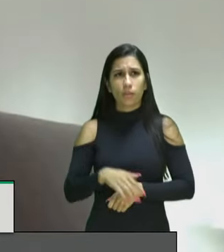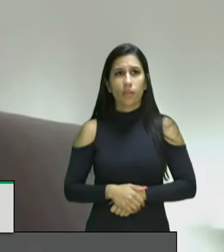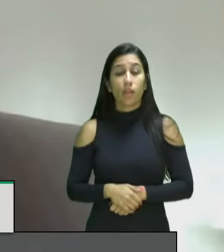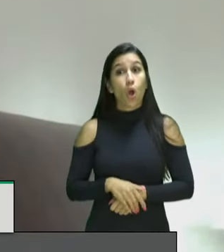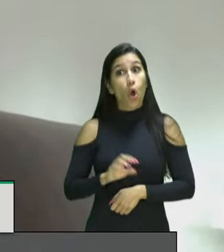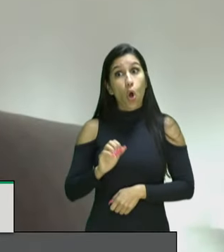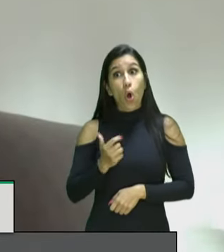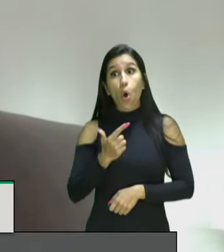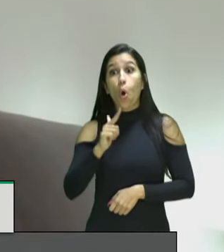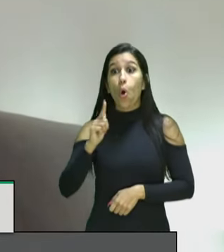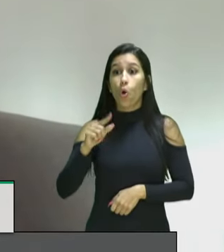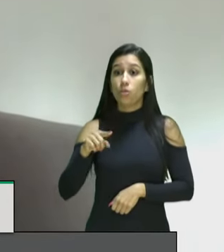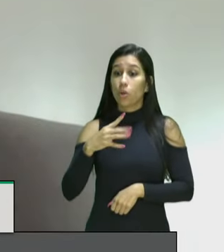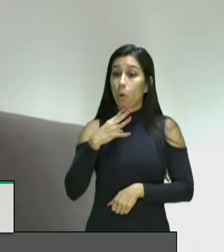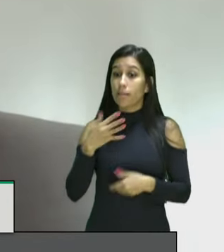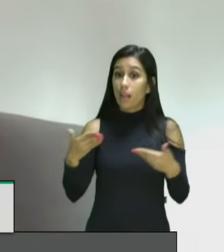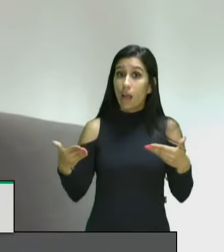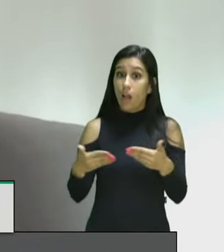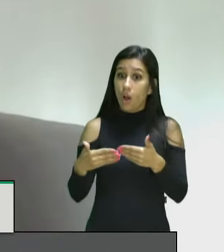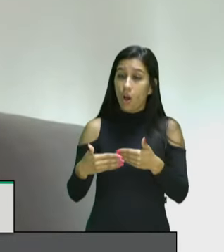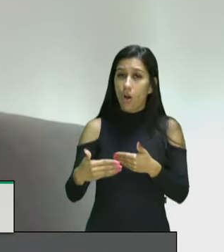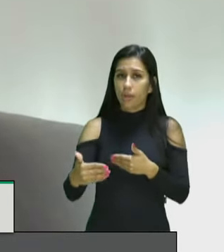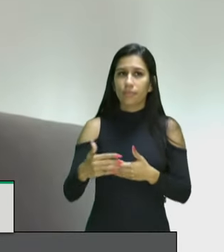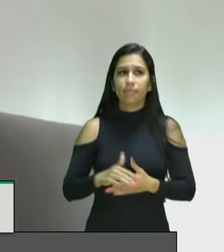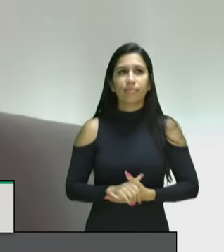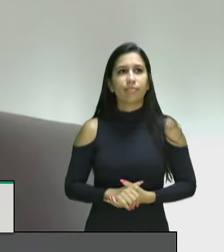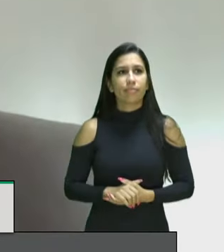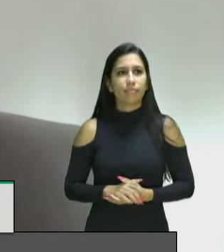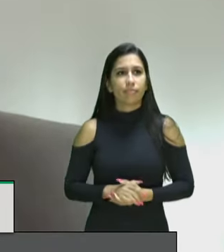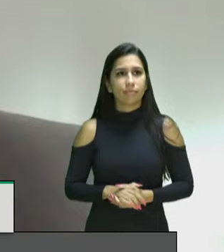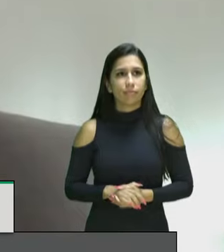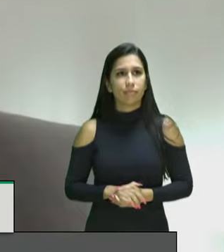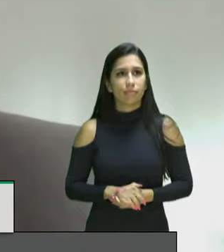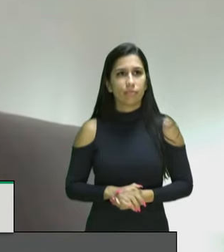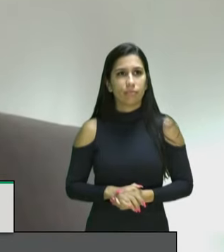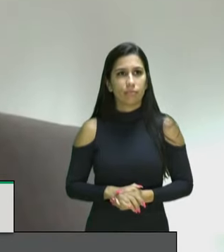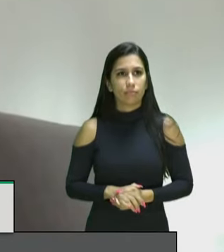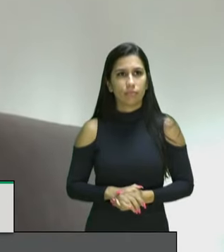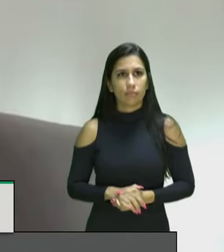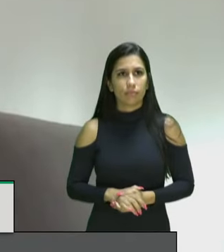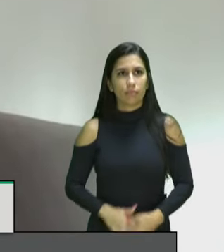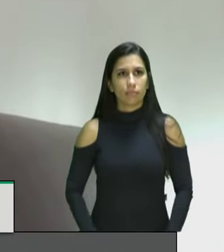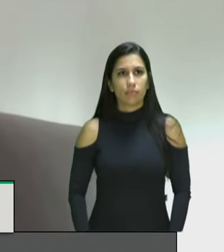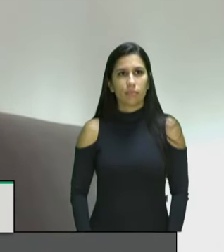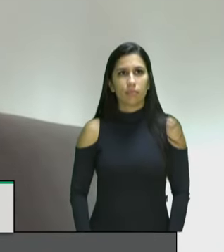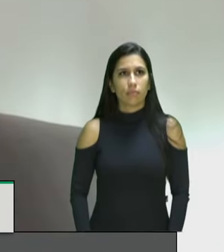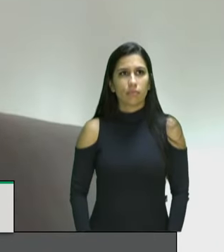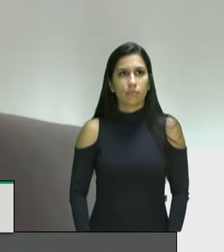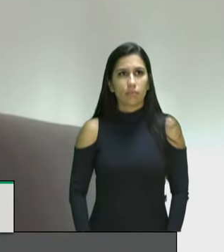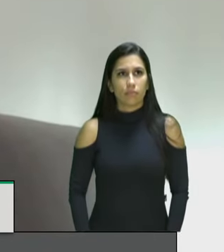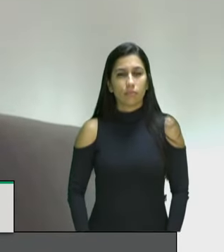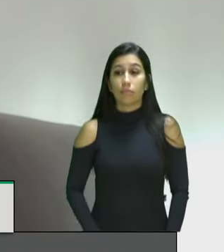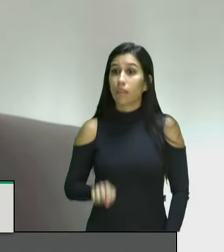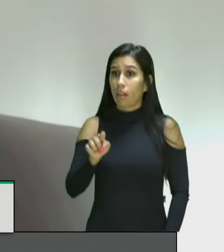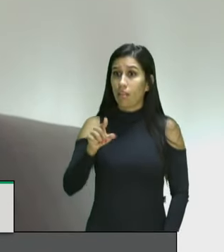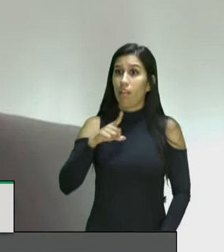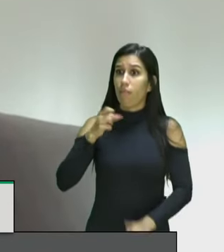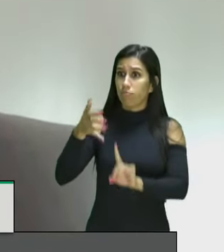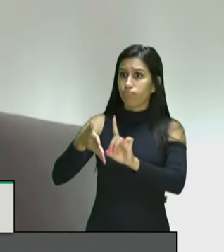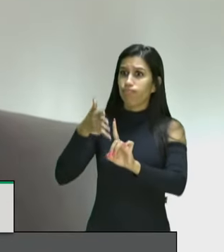conhecida aqui a exemplo do pastor Murilo fez uma fala muito importante para a gente